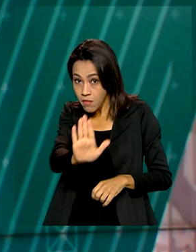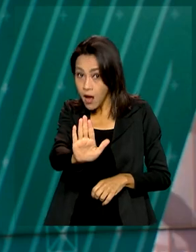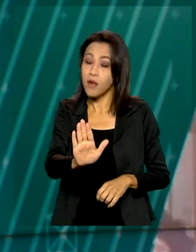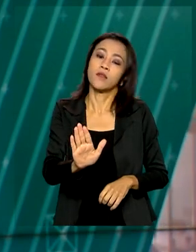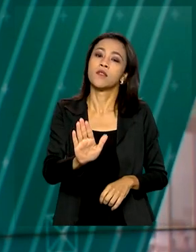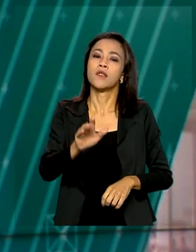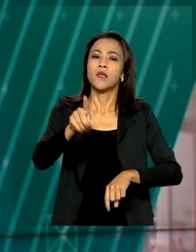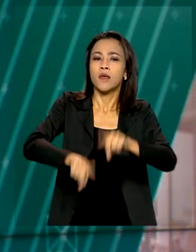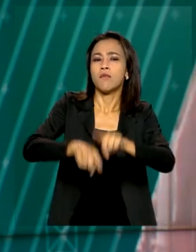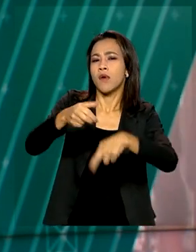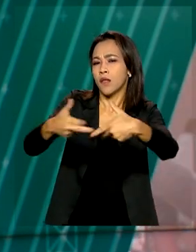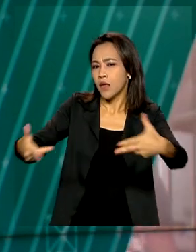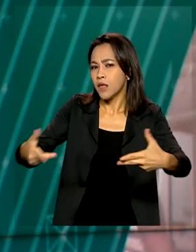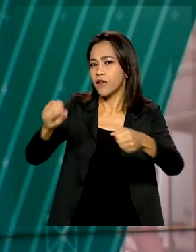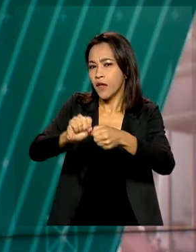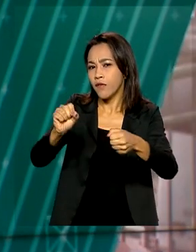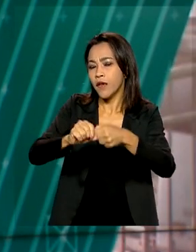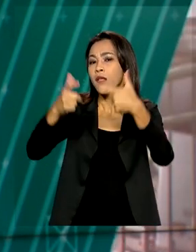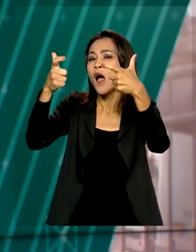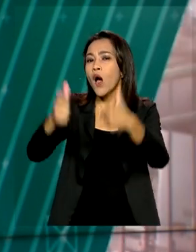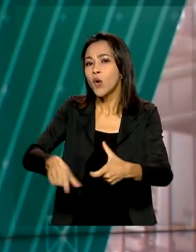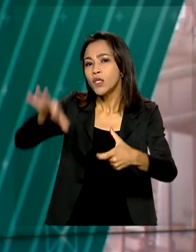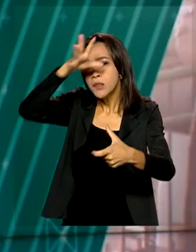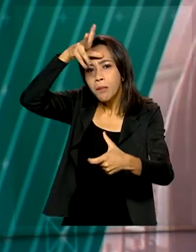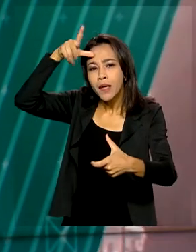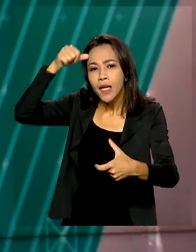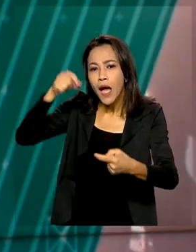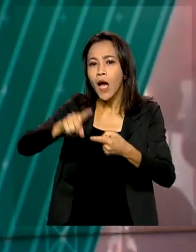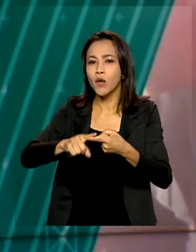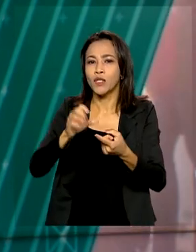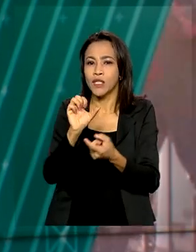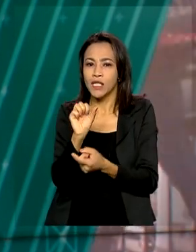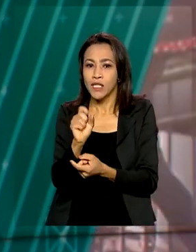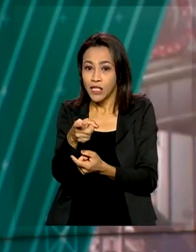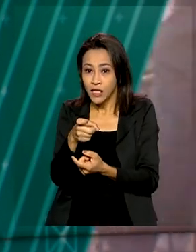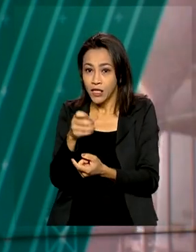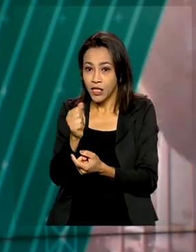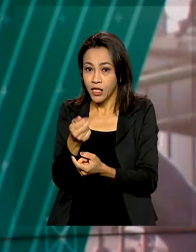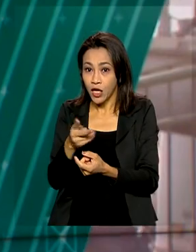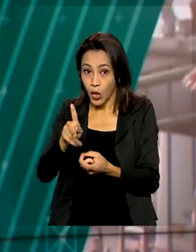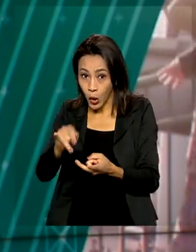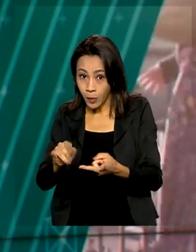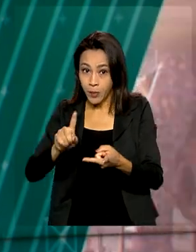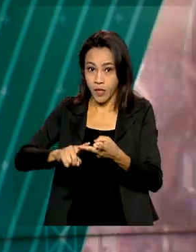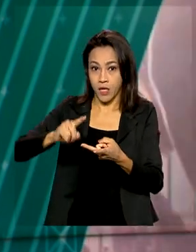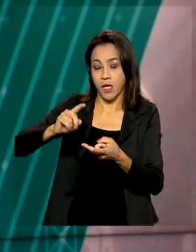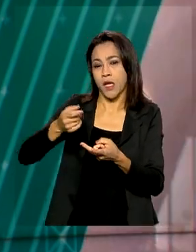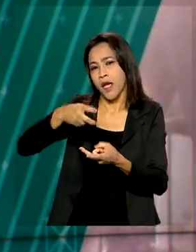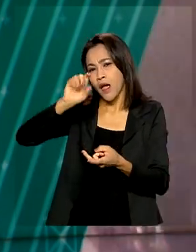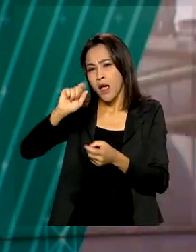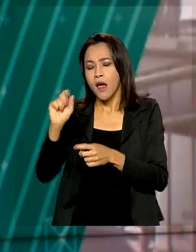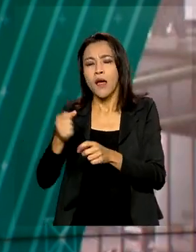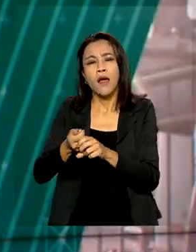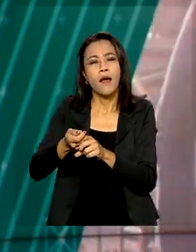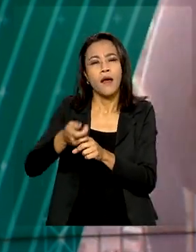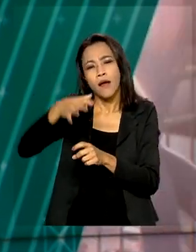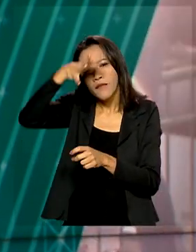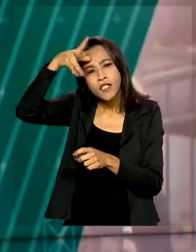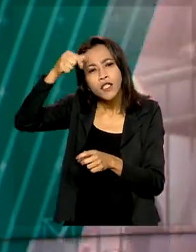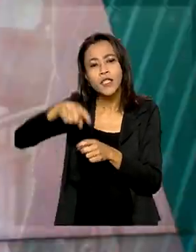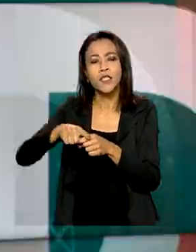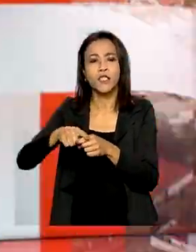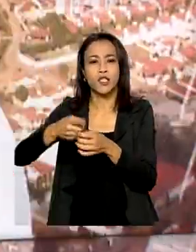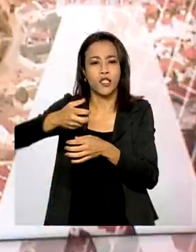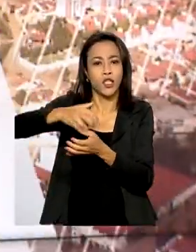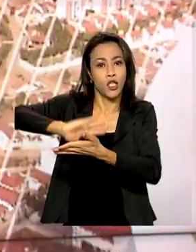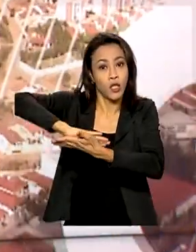fabricados na Zona Franca de Manaus, como xarope de refrigerantes, notebooks, aparelhos de TV, deixam de